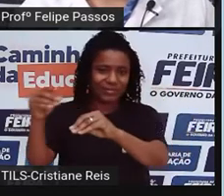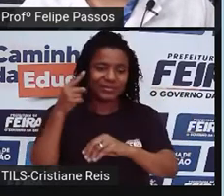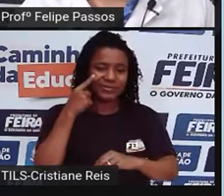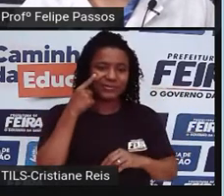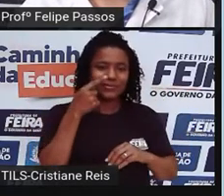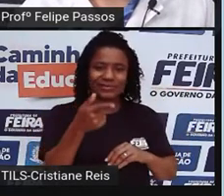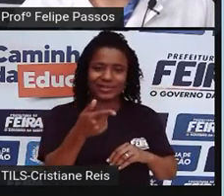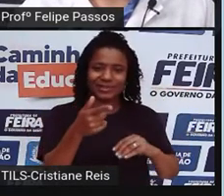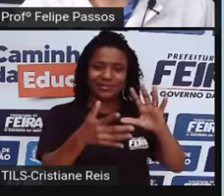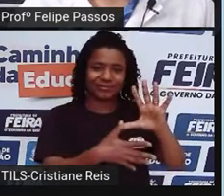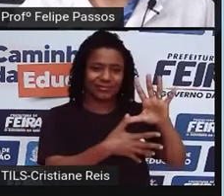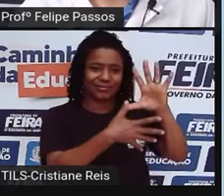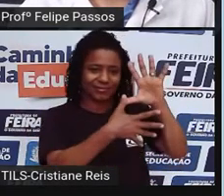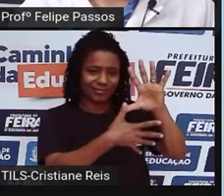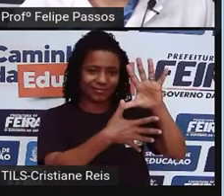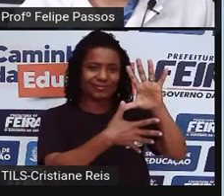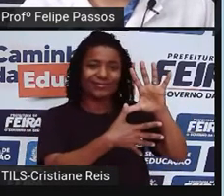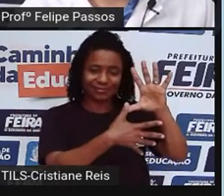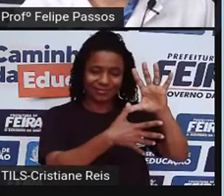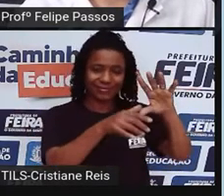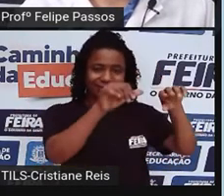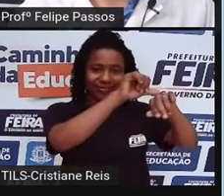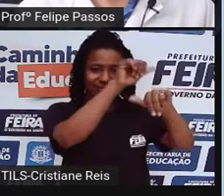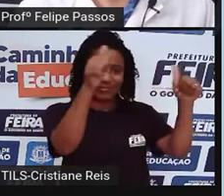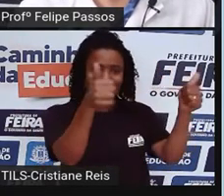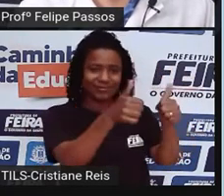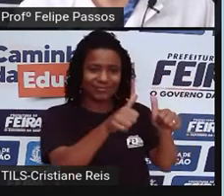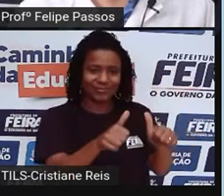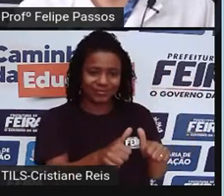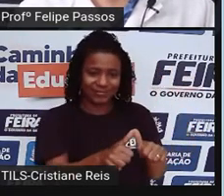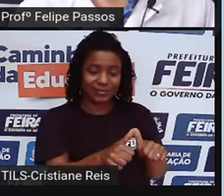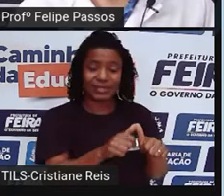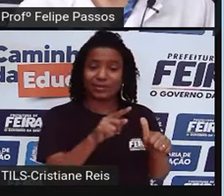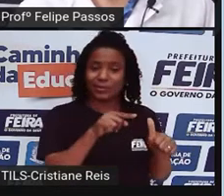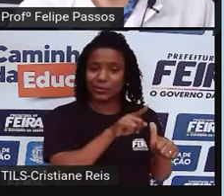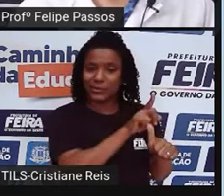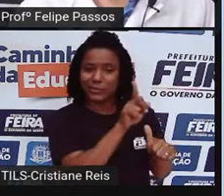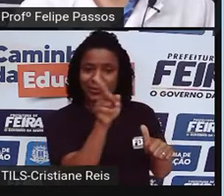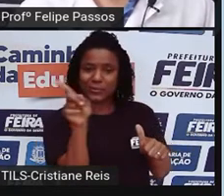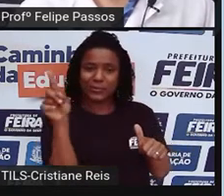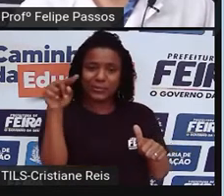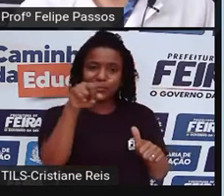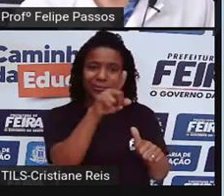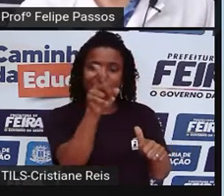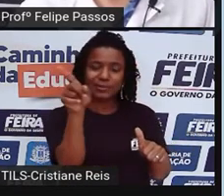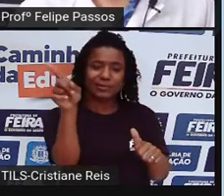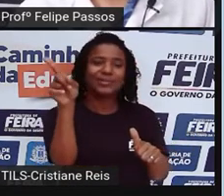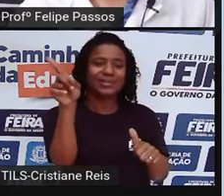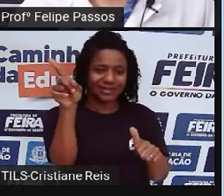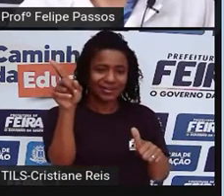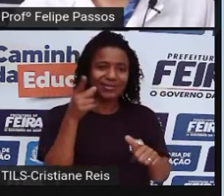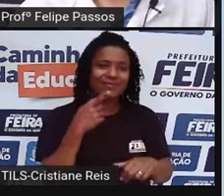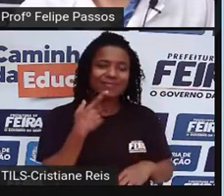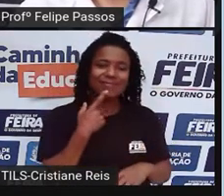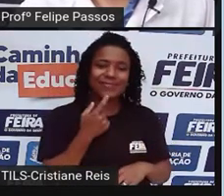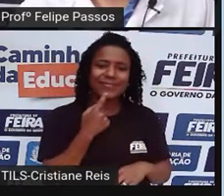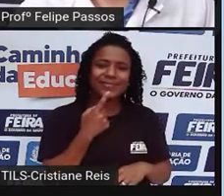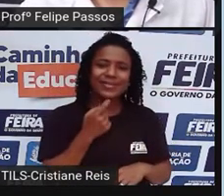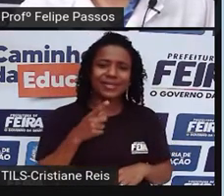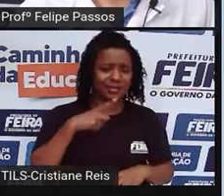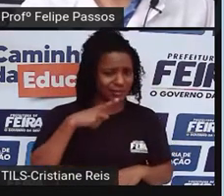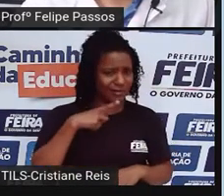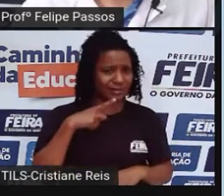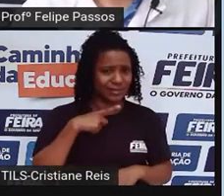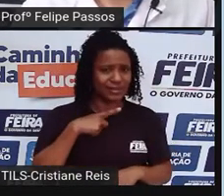essa mancha vermelha, que depois vira uma setinha vermelha, a espécie Homo sapiens, e a gente tinha duas espécies